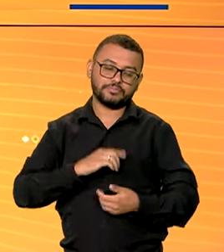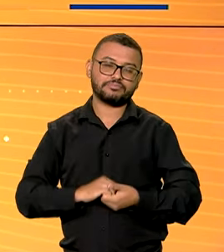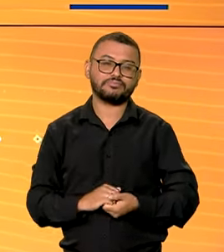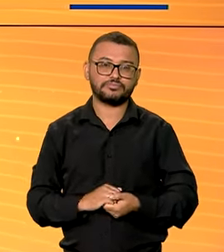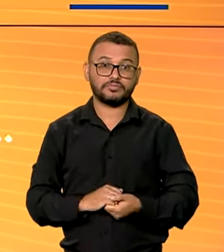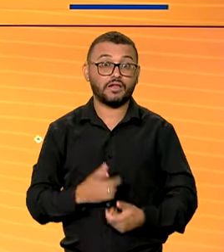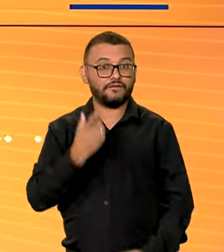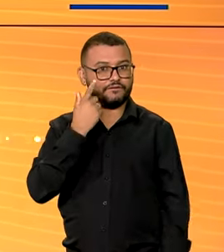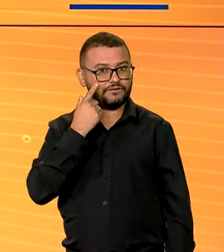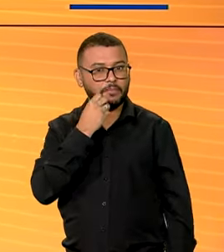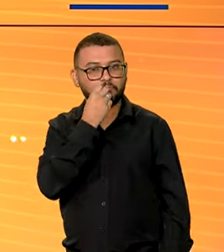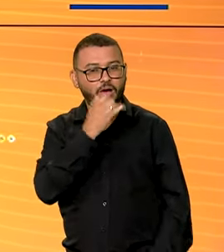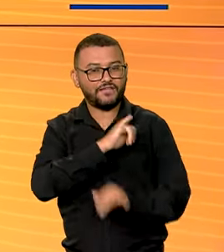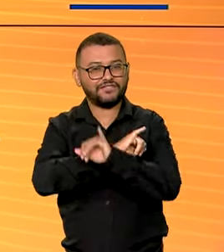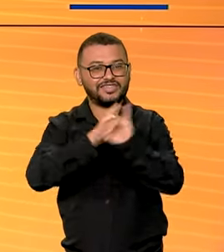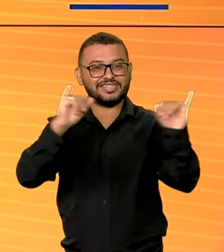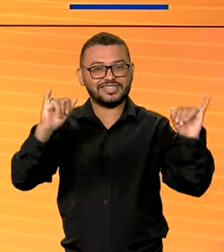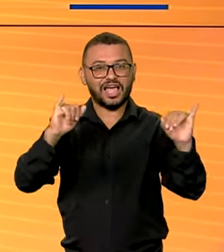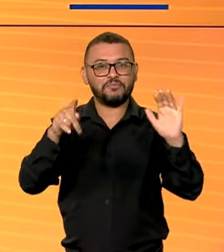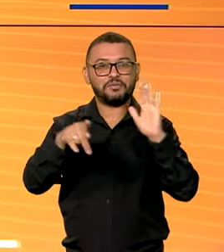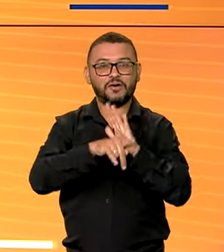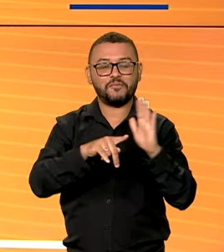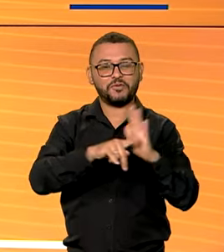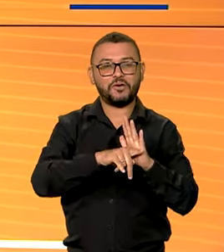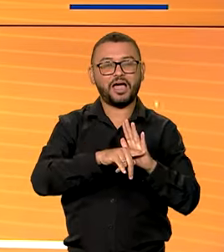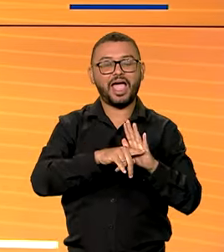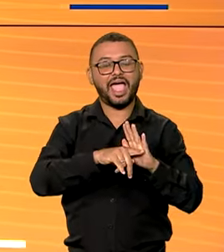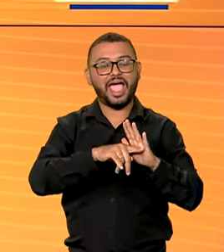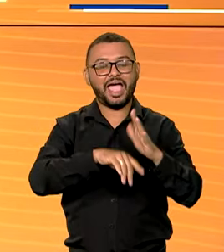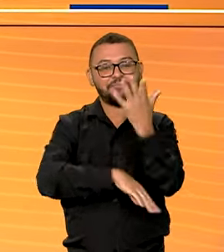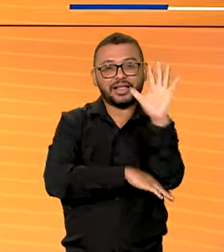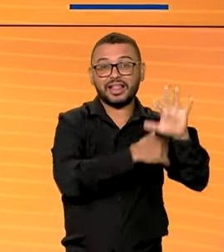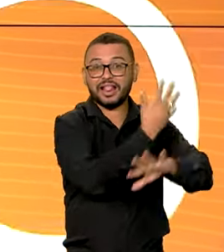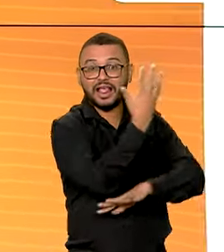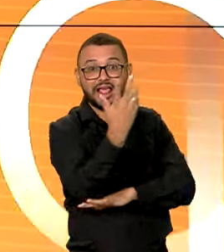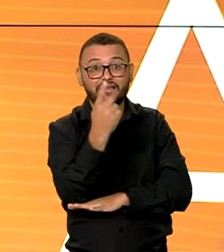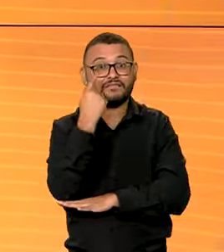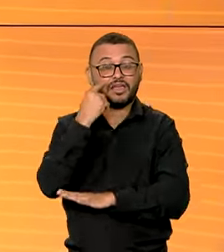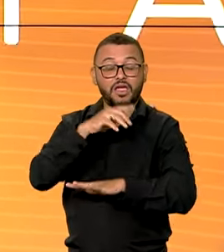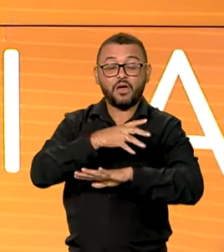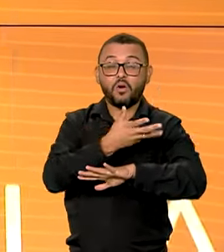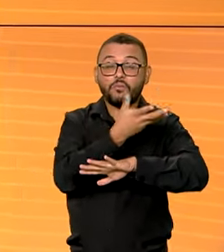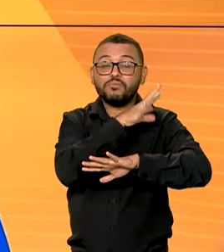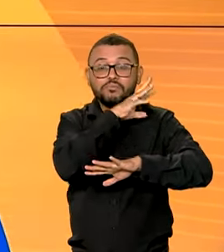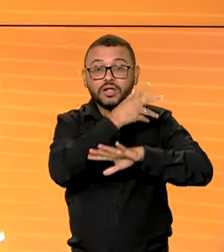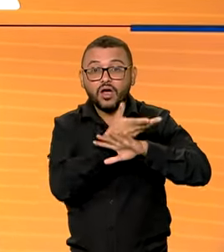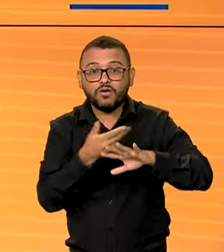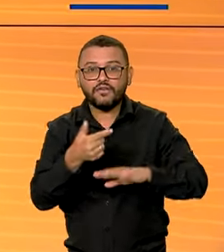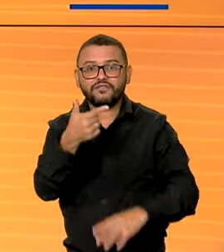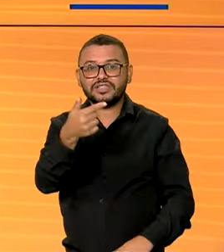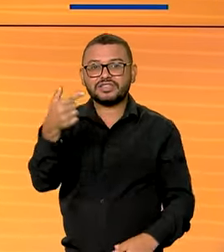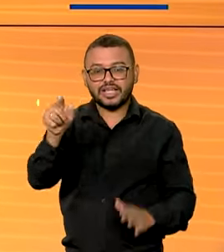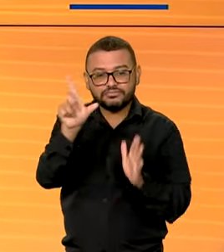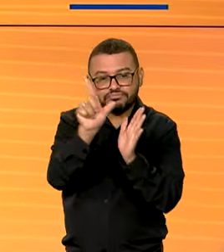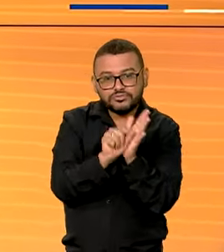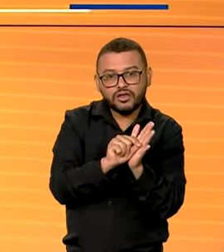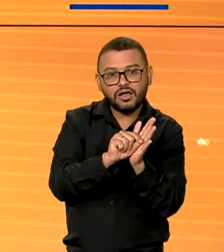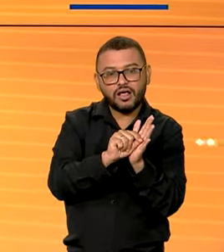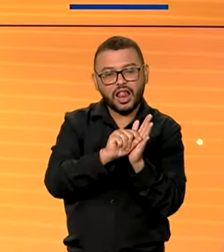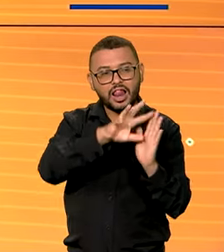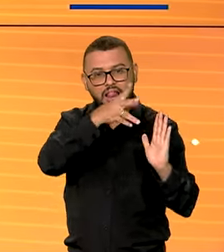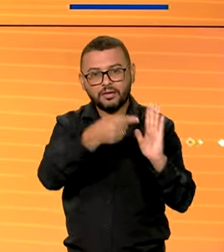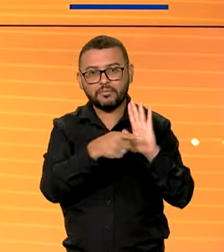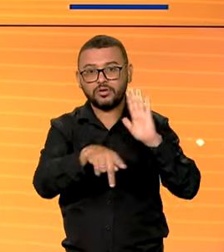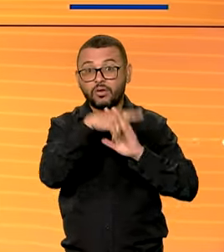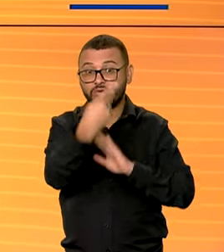E olha, uma boa notícia sobre a Mata Atlântica. O bioma registrou redução de 27% do desmatamento no ano passado